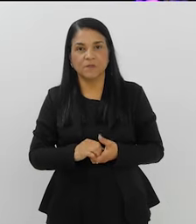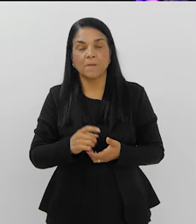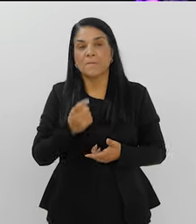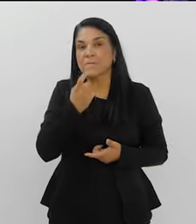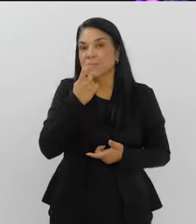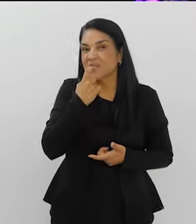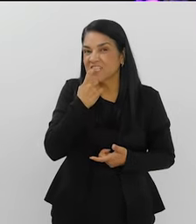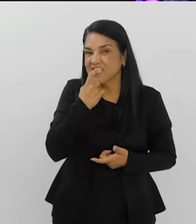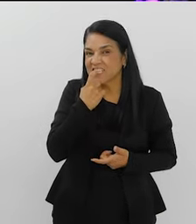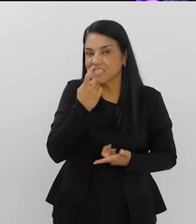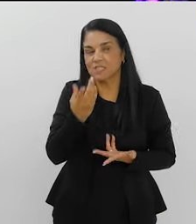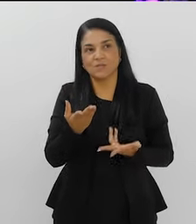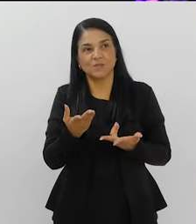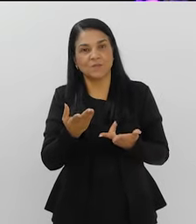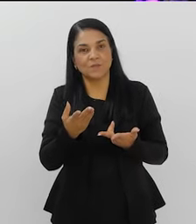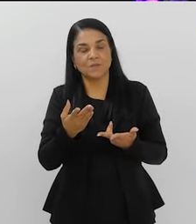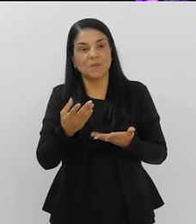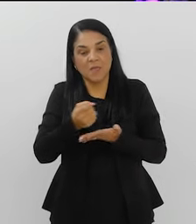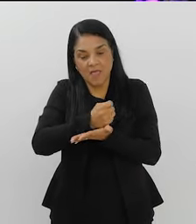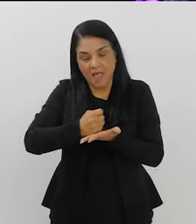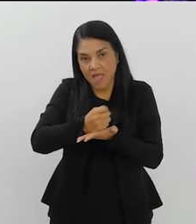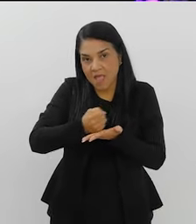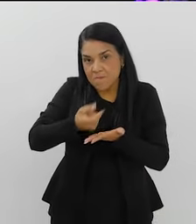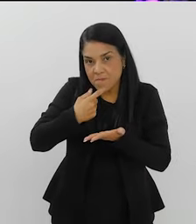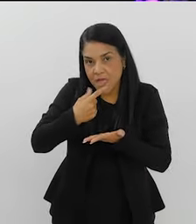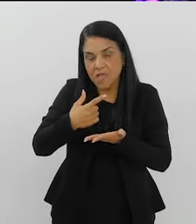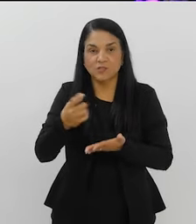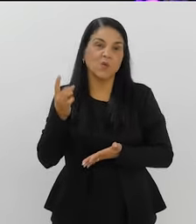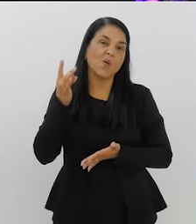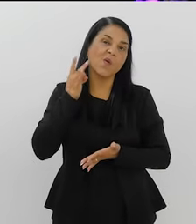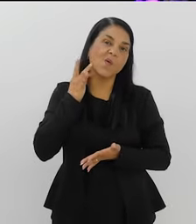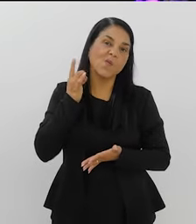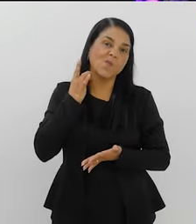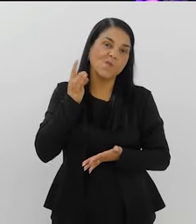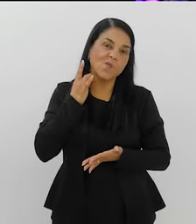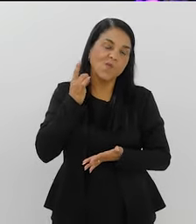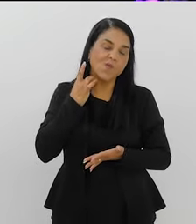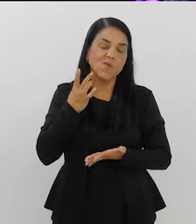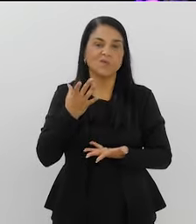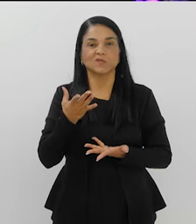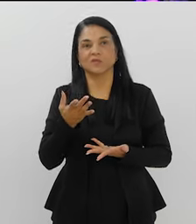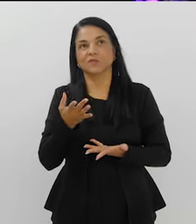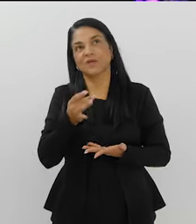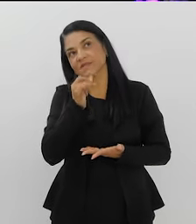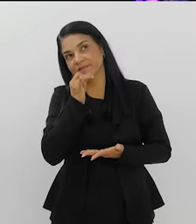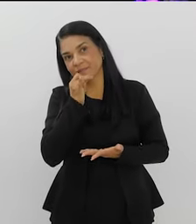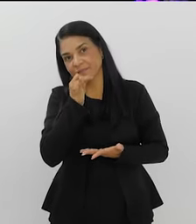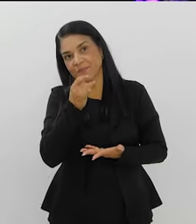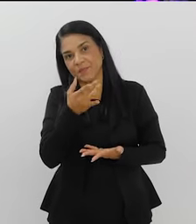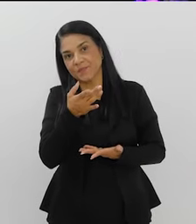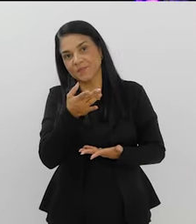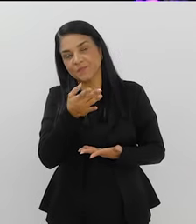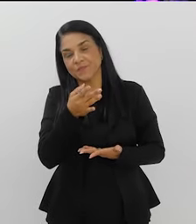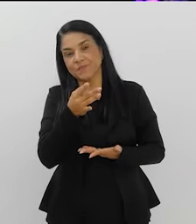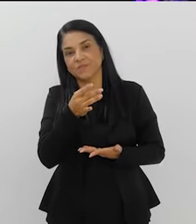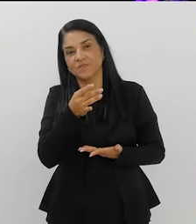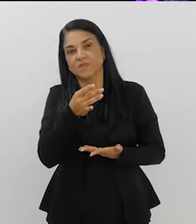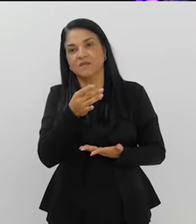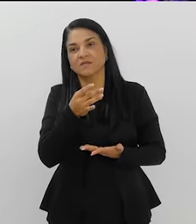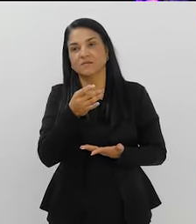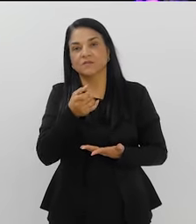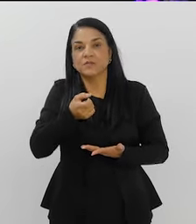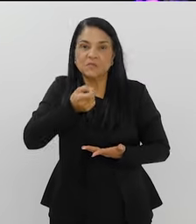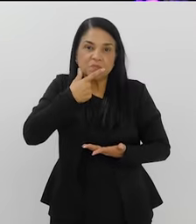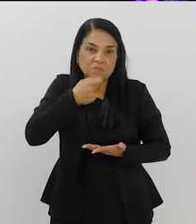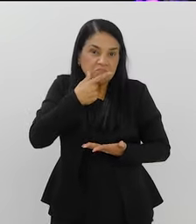Microplásticos, por exemplo, ou mesmo medicamentos, hormônios. Hormônios, por exemplo, que se ingerem